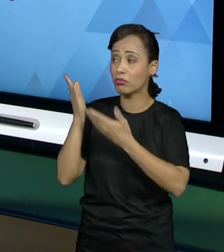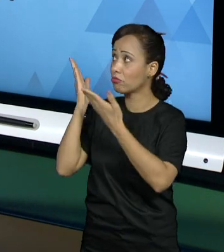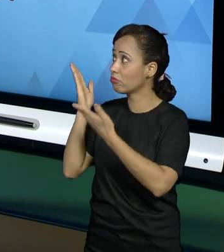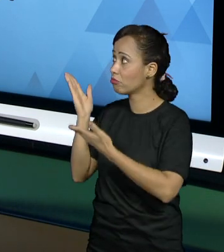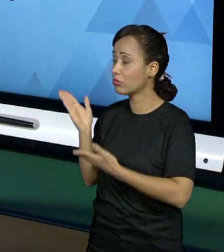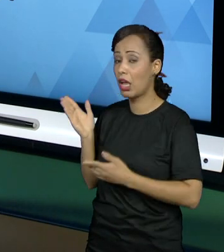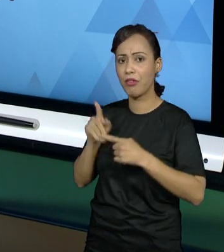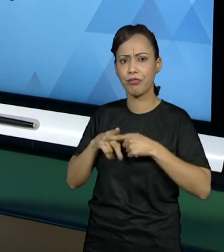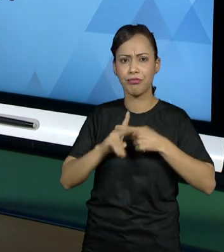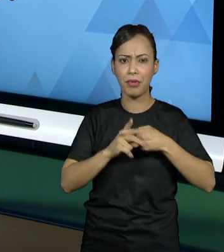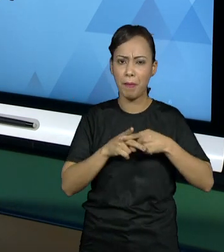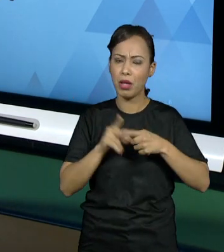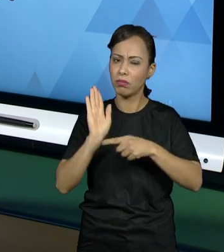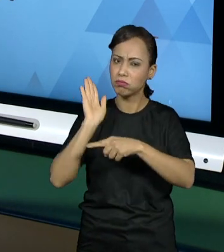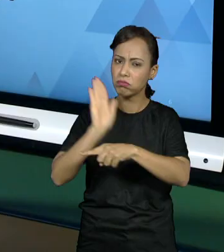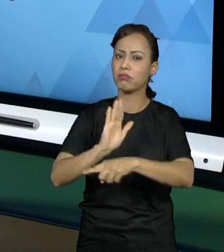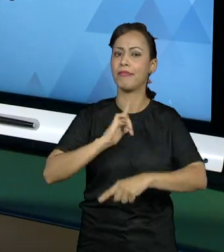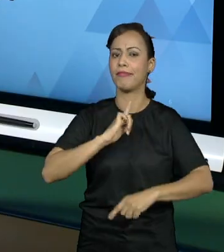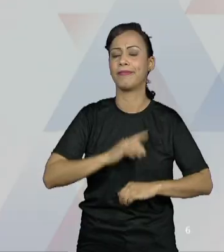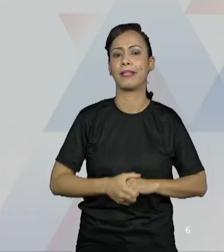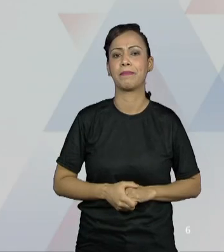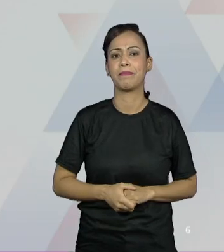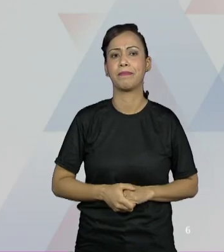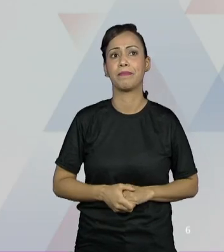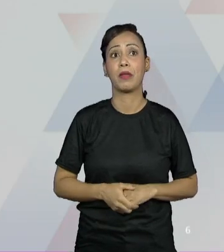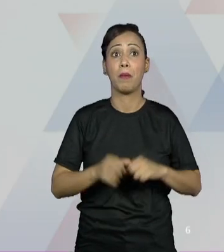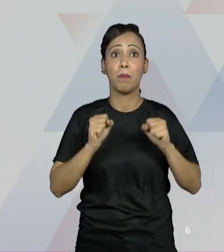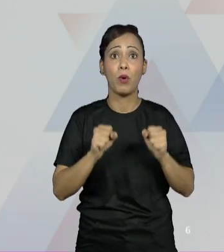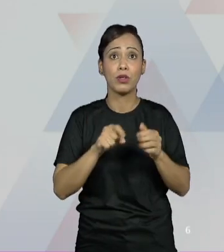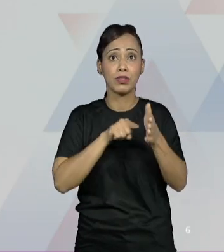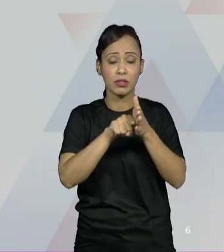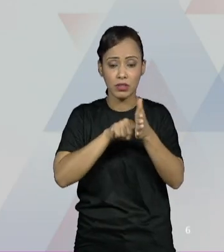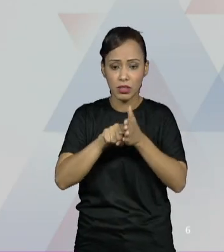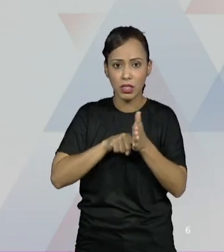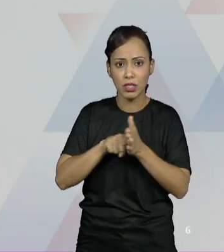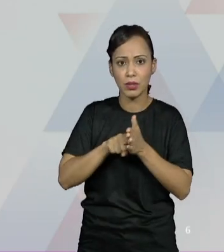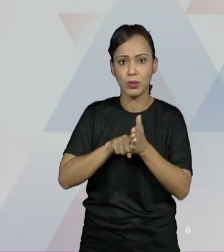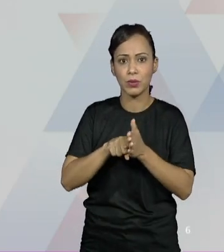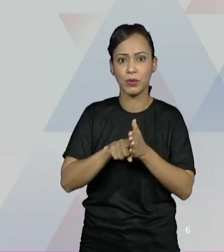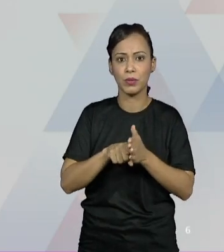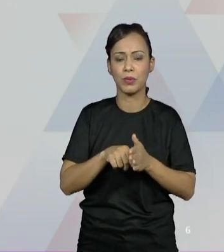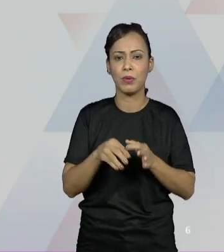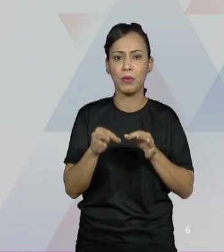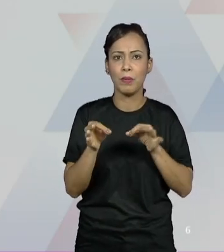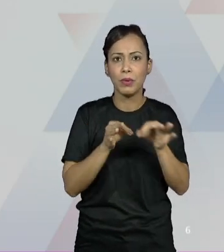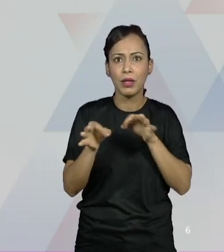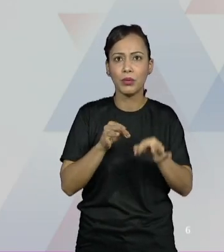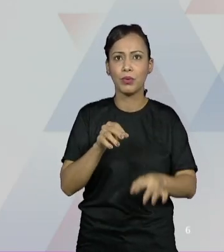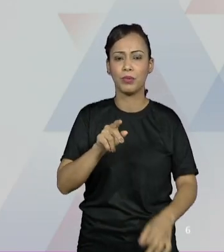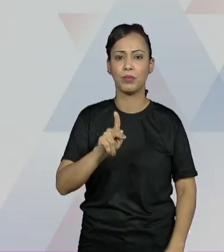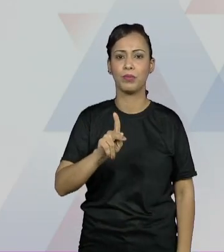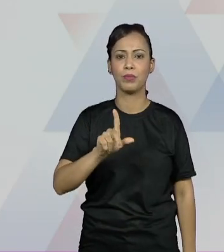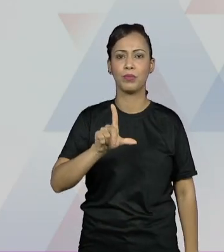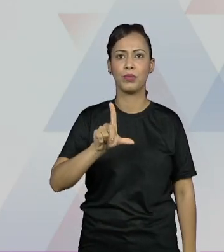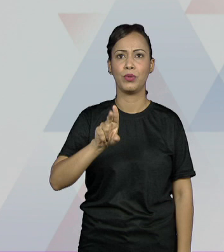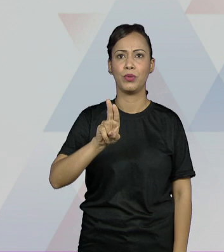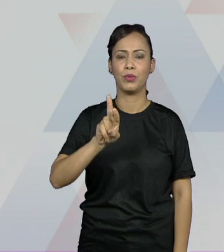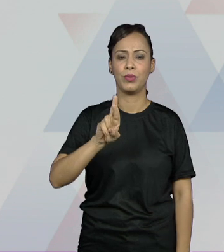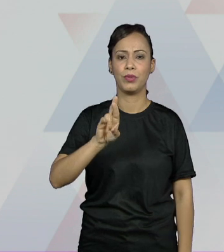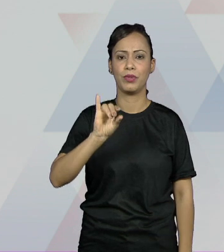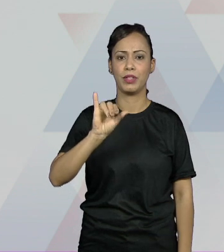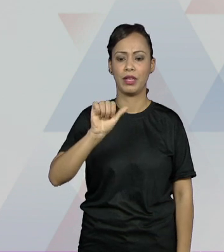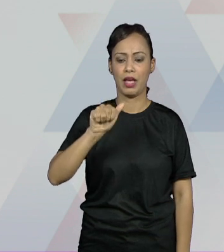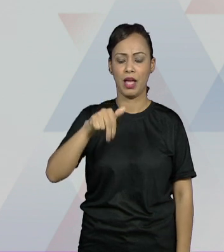utilizando. Uma delas é estar fazendo a análise do plano plurianual da sua organização.